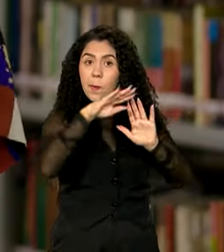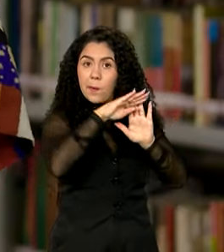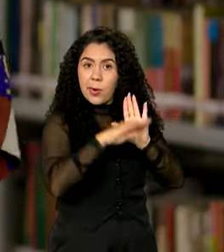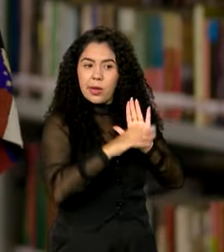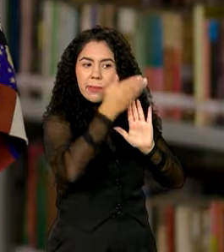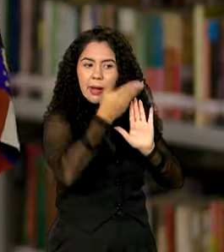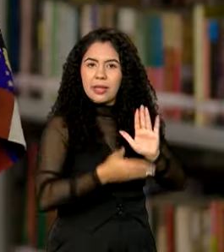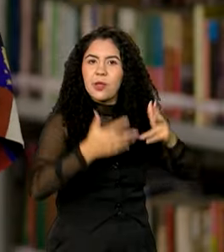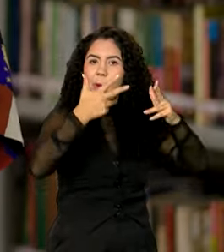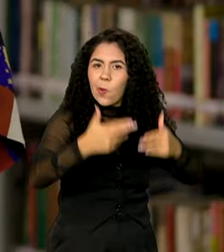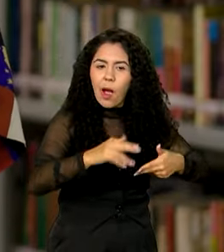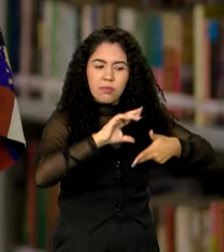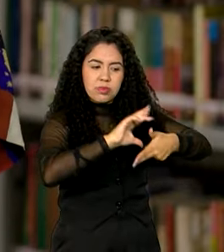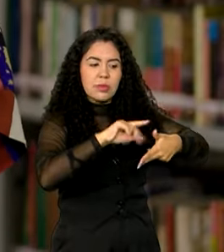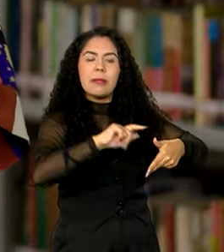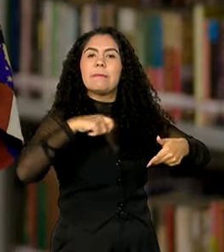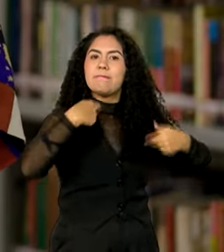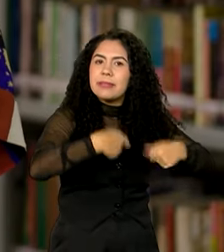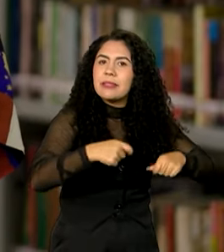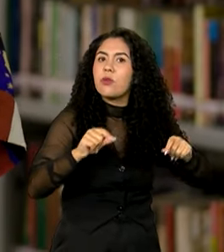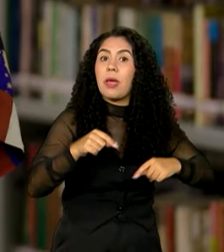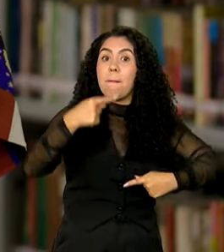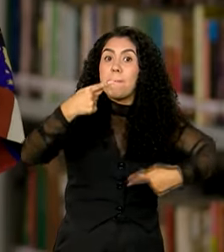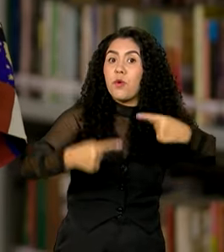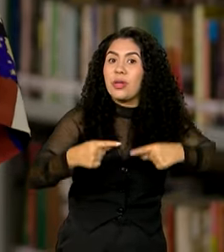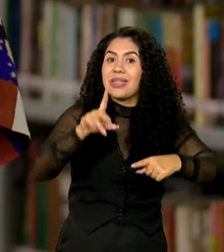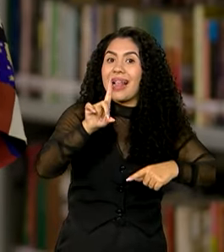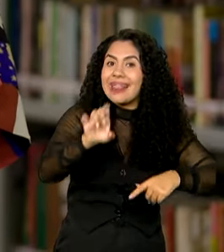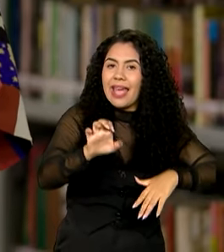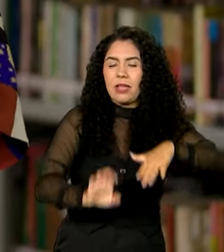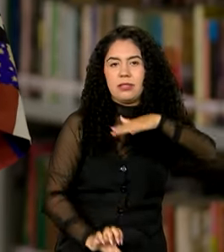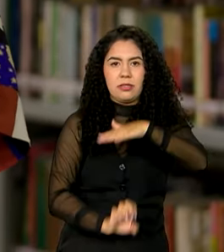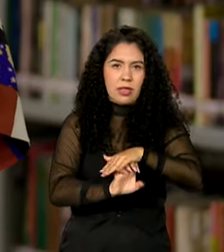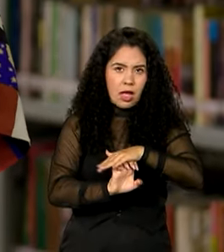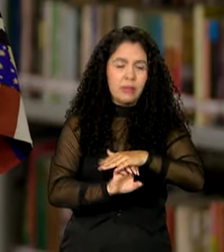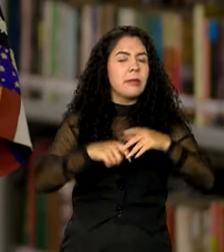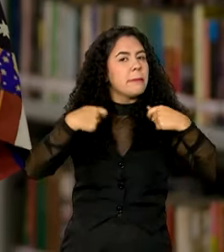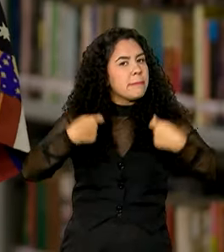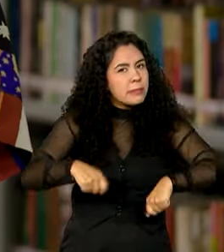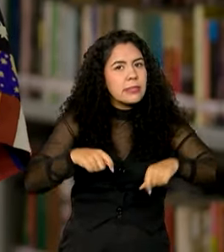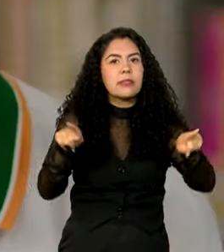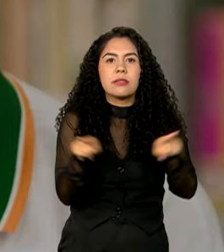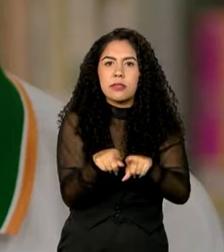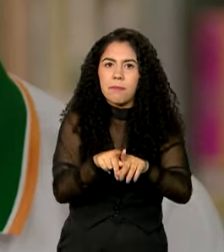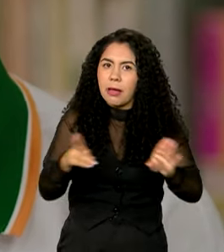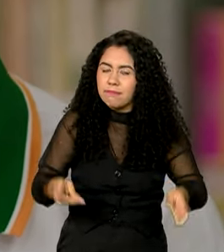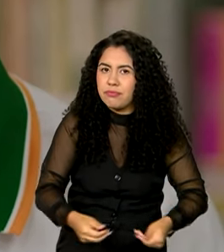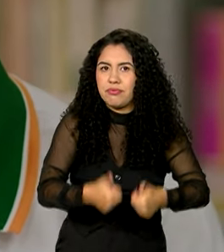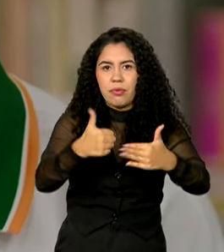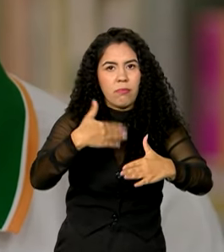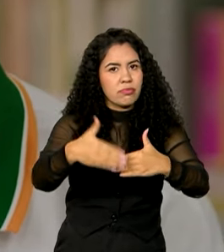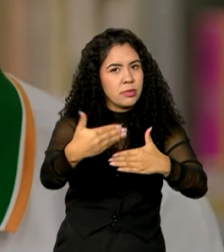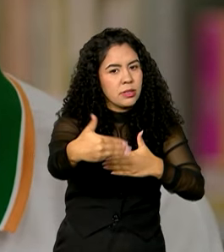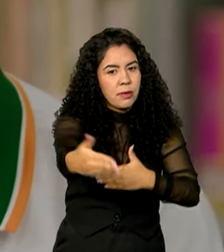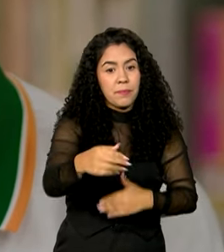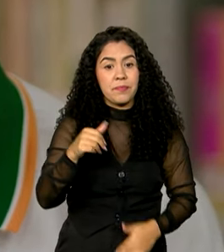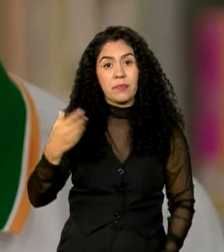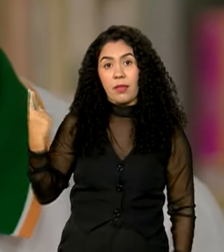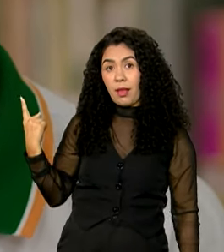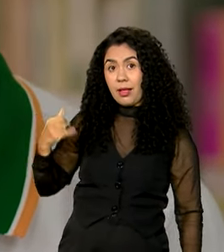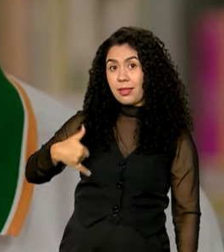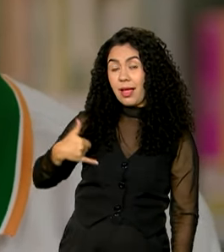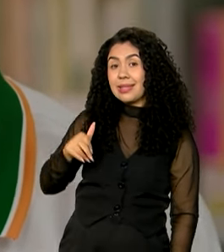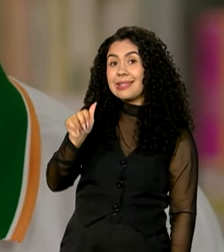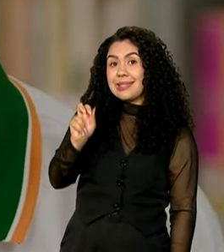Meia, ele precisa ser uma política do Estado. E ele precisa, cada vez mais, ser aprimorado. Arthur, de 15 anos,